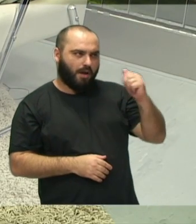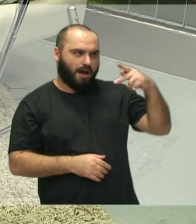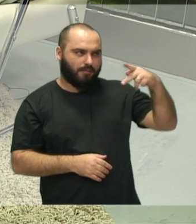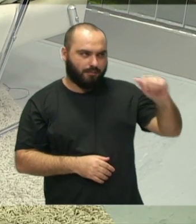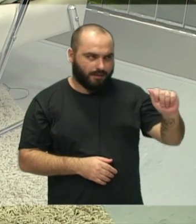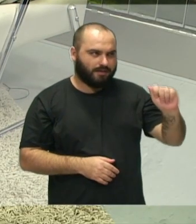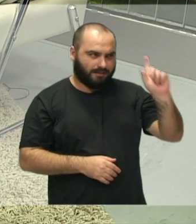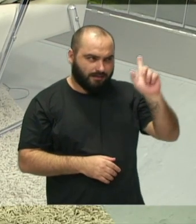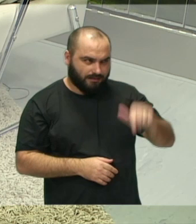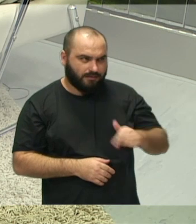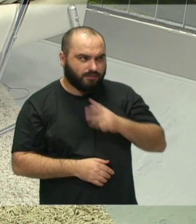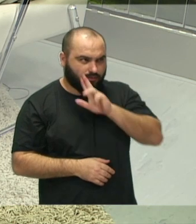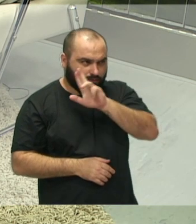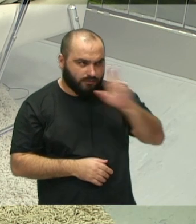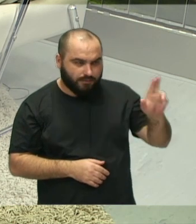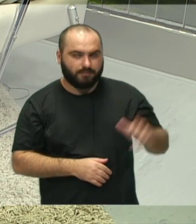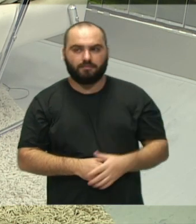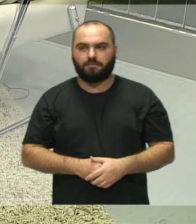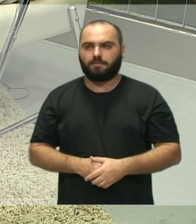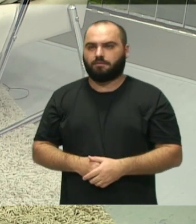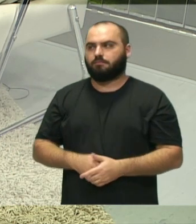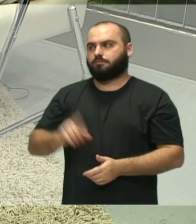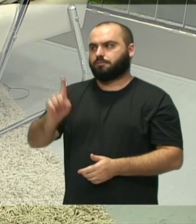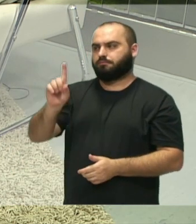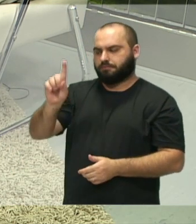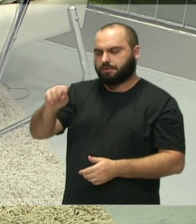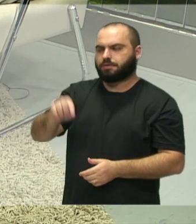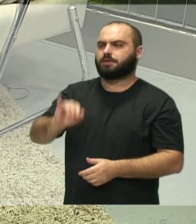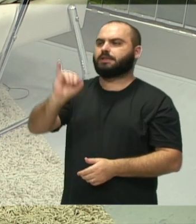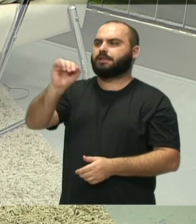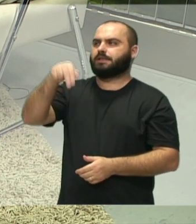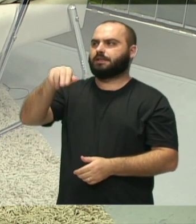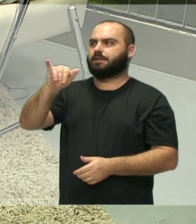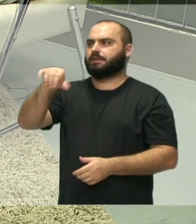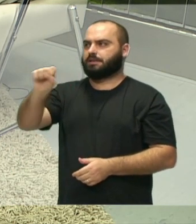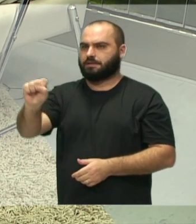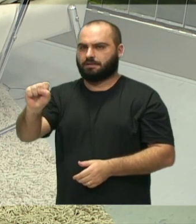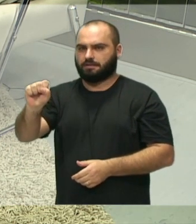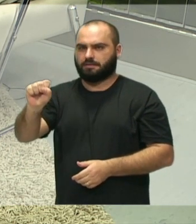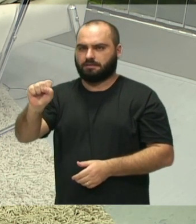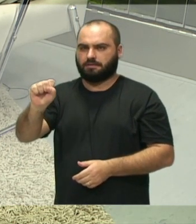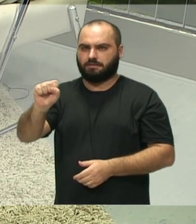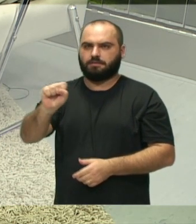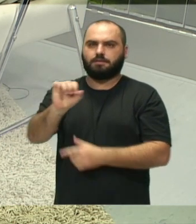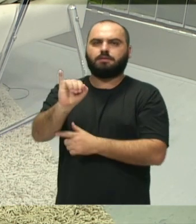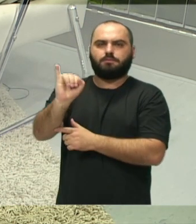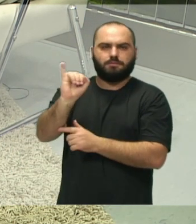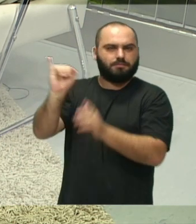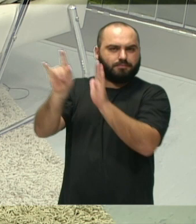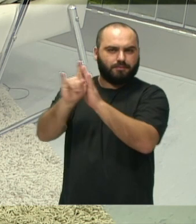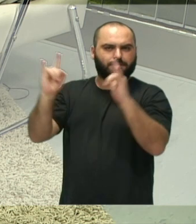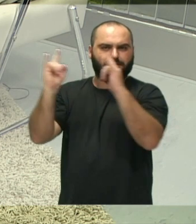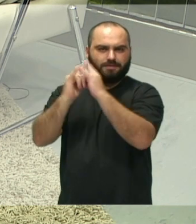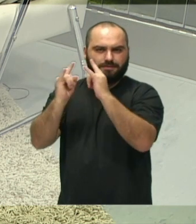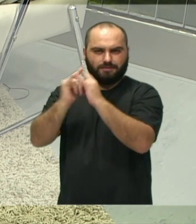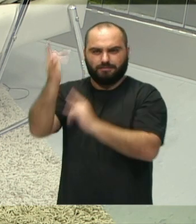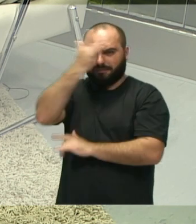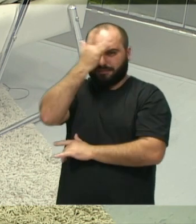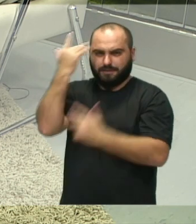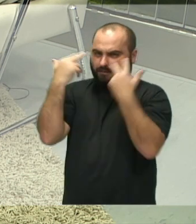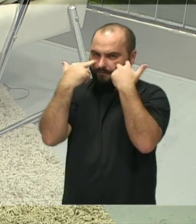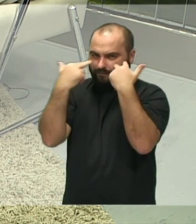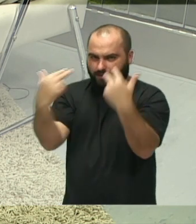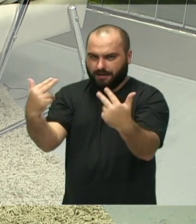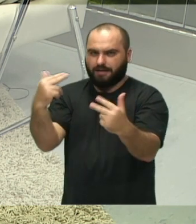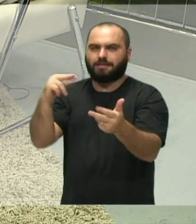o nome da instituição completa? o INIS está colaborando, vai colaborar com carros e colaboradores. Instituto Itajair, só para o pessoal que nos acompanha, que